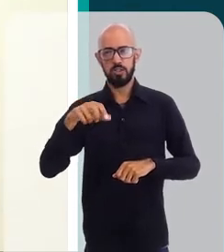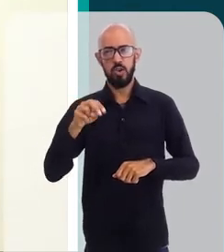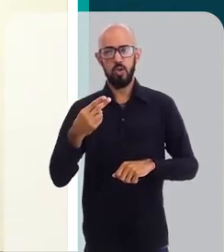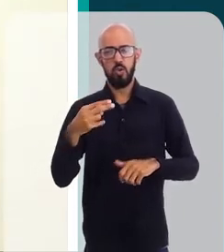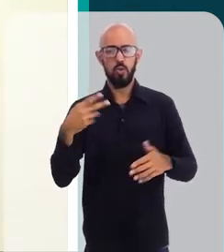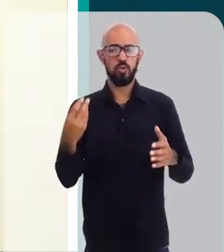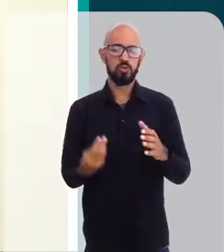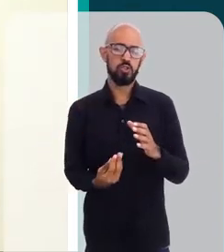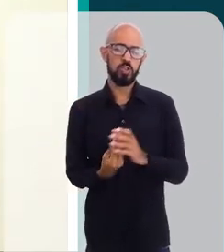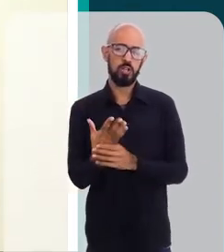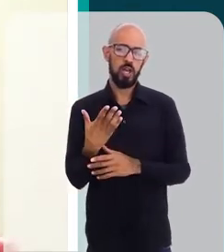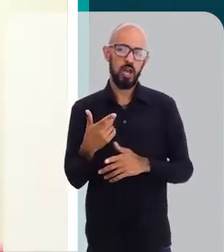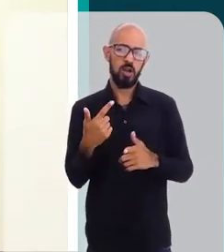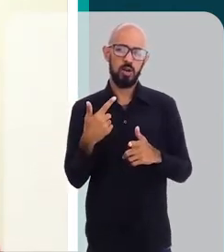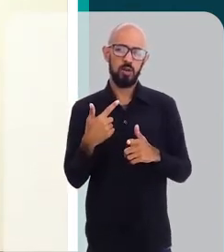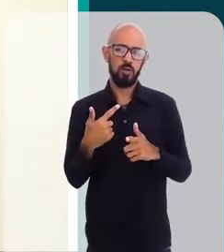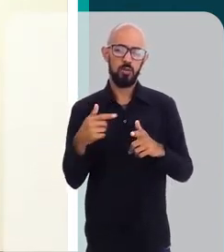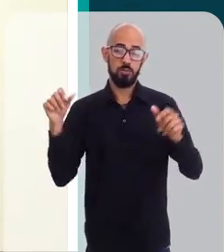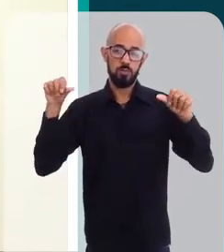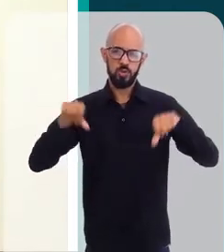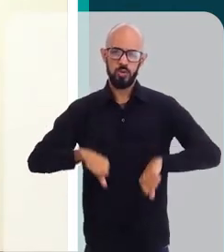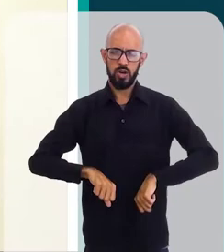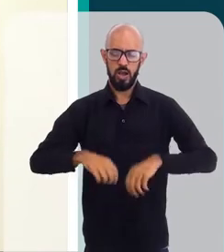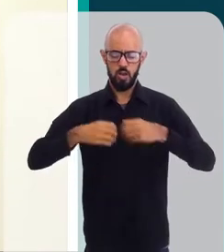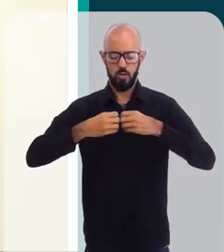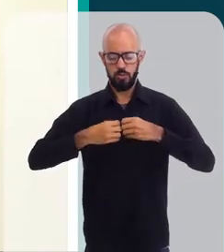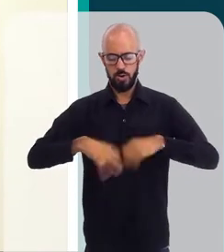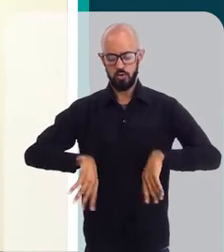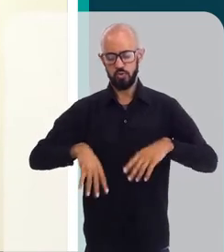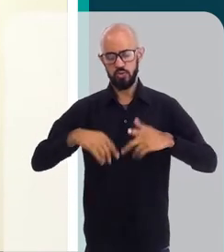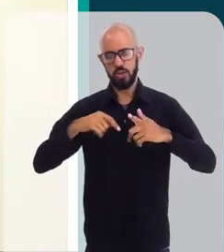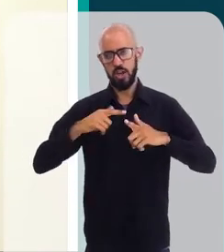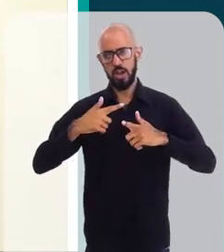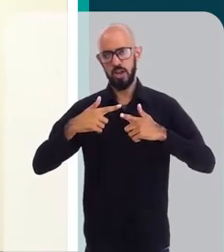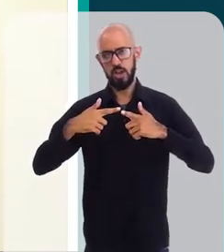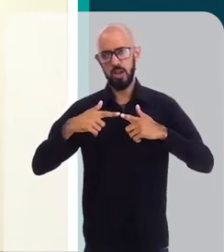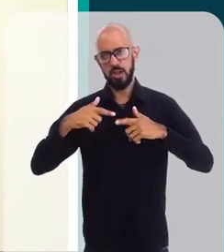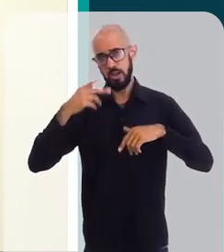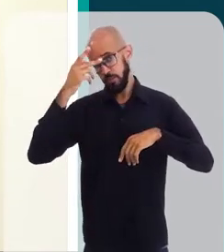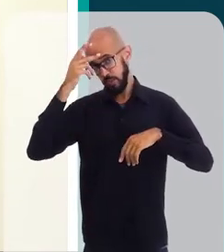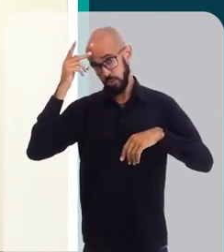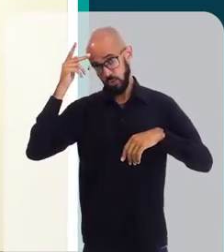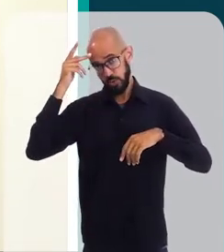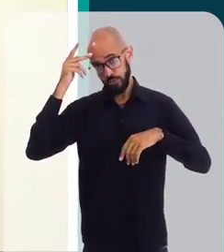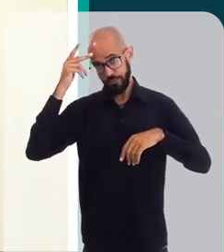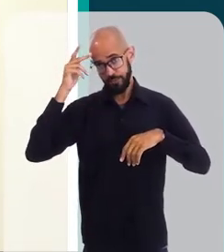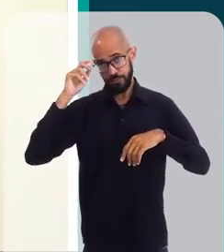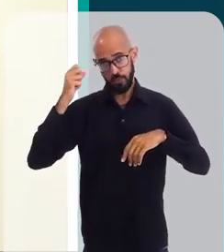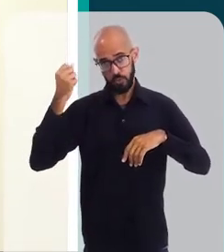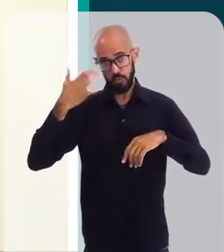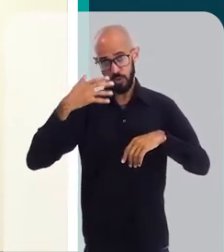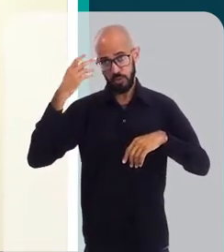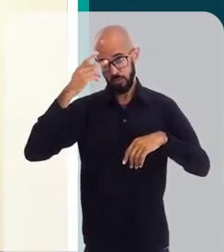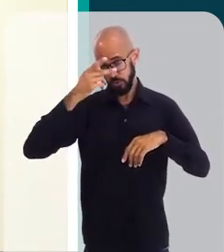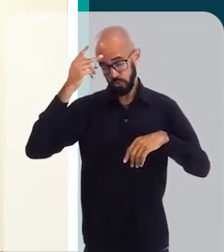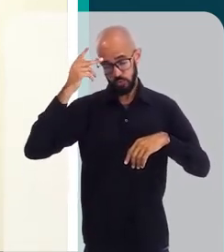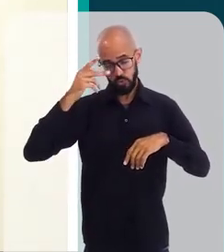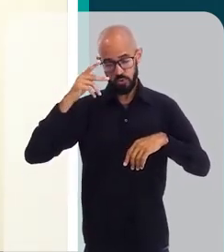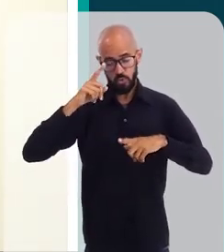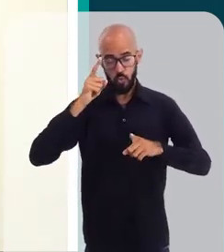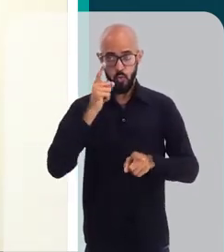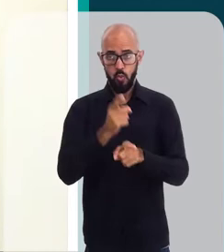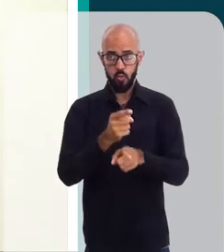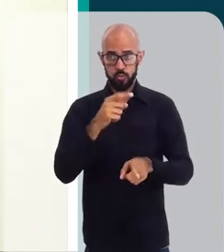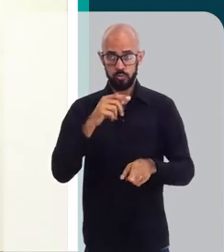cometer, de piorar, prejudicar ainda mais aquele paciente. Então quando o paciente